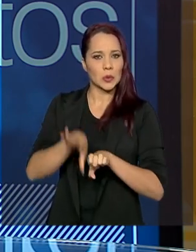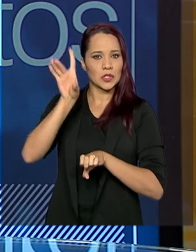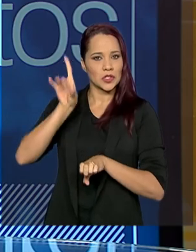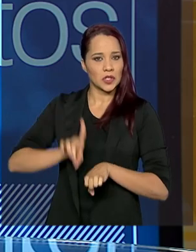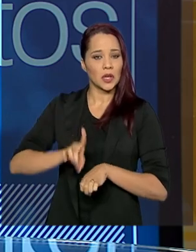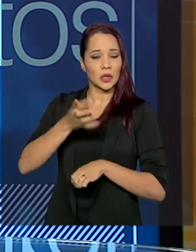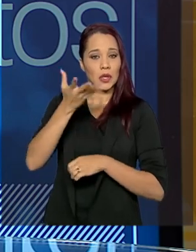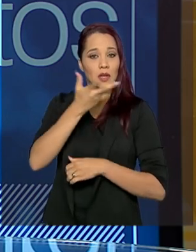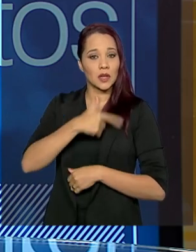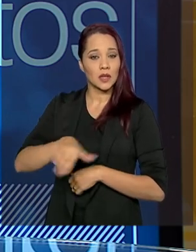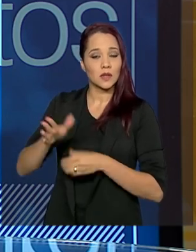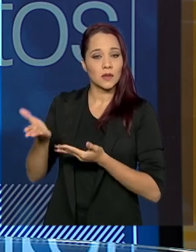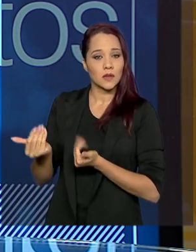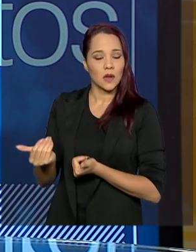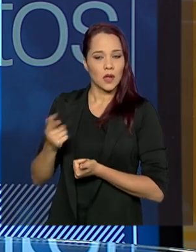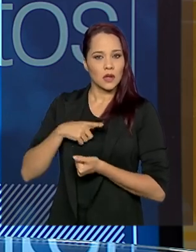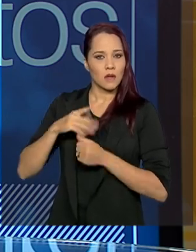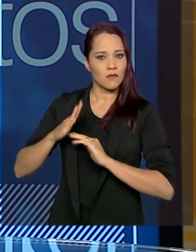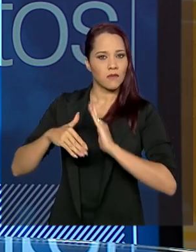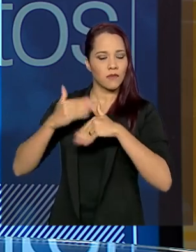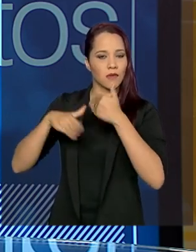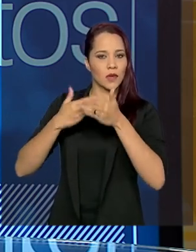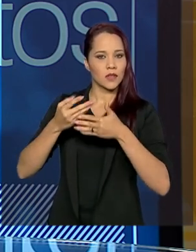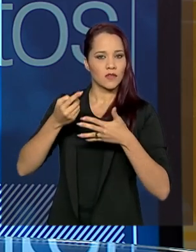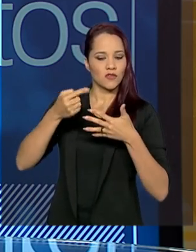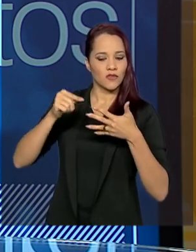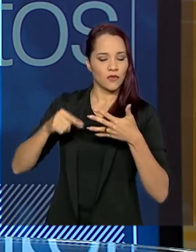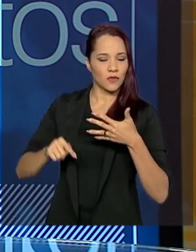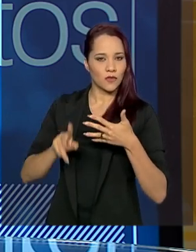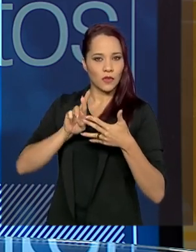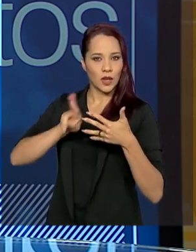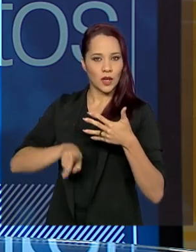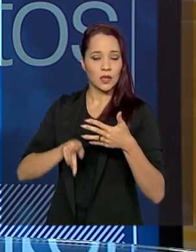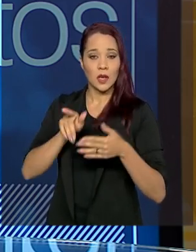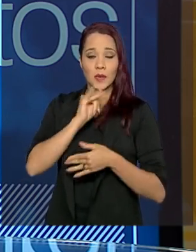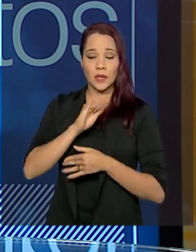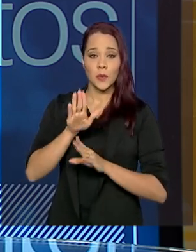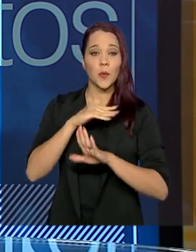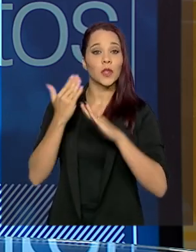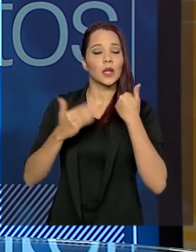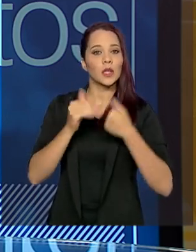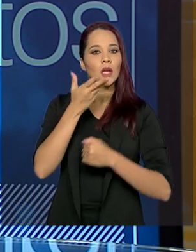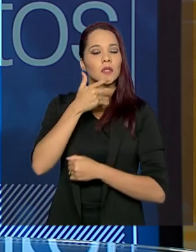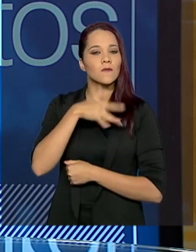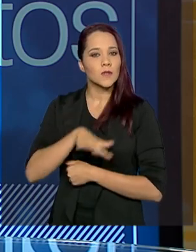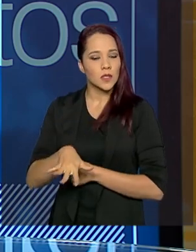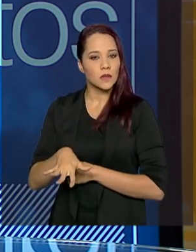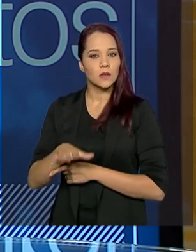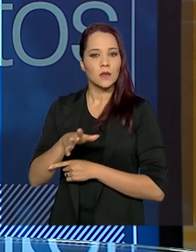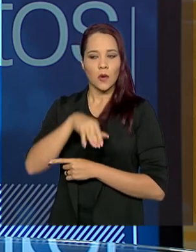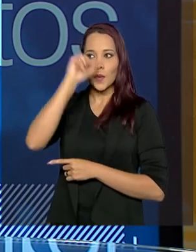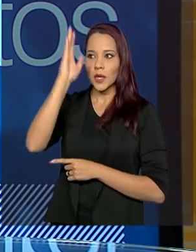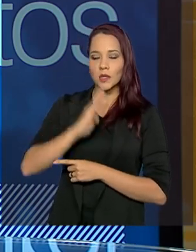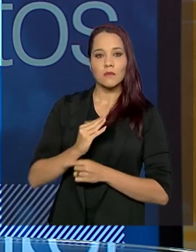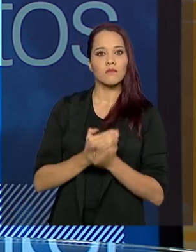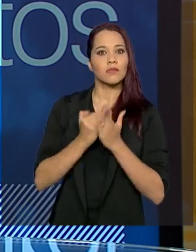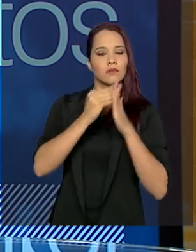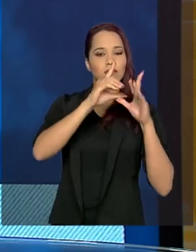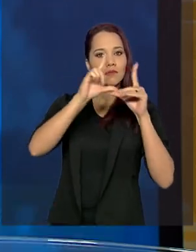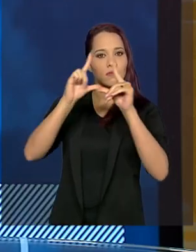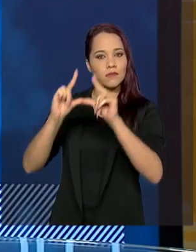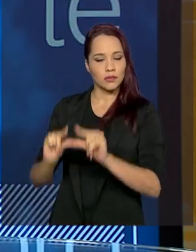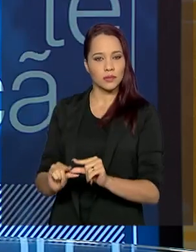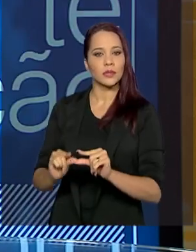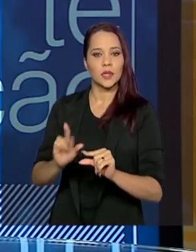adolescente. Tivemos avanços em vários desses pontos. Por exemplo, mortalidade infantil. O Brasil foi um dos países que mais reduziu a